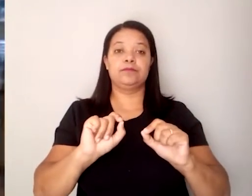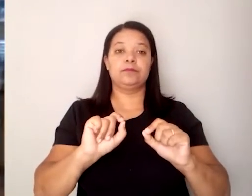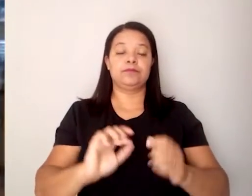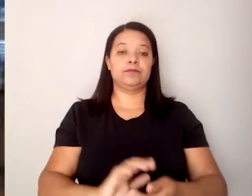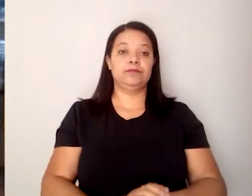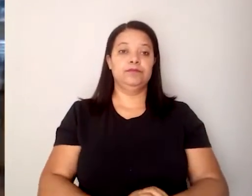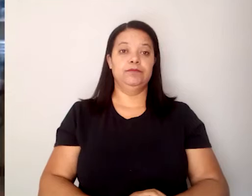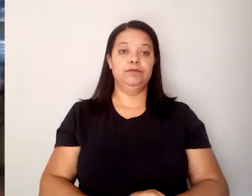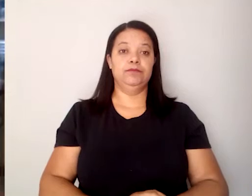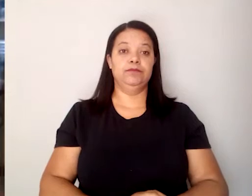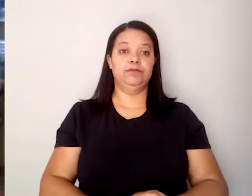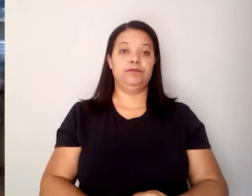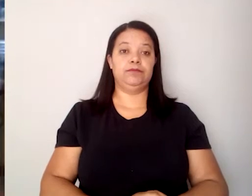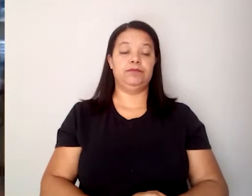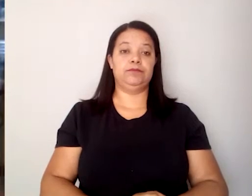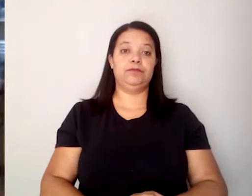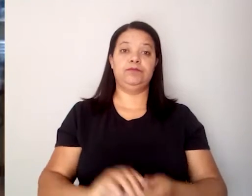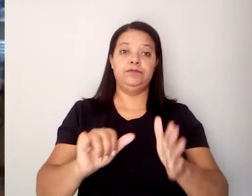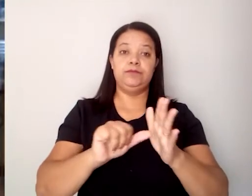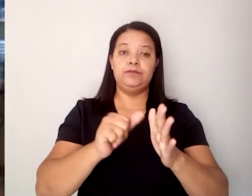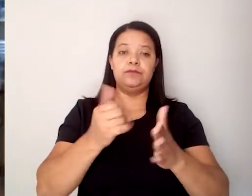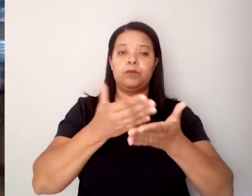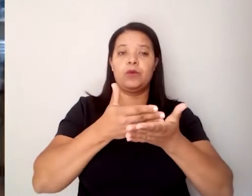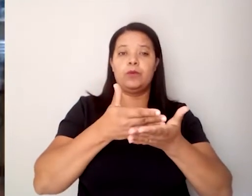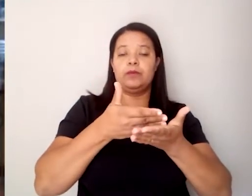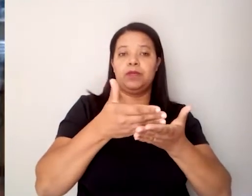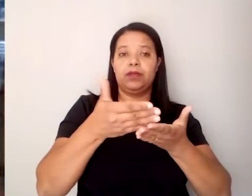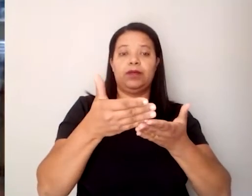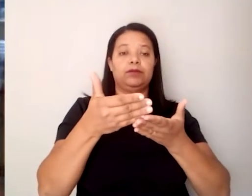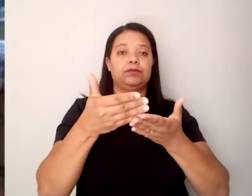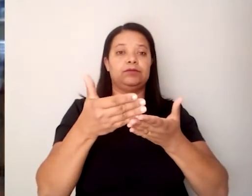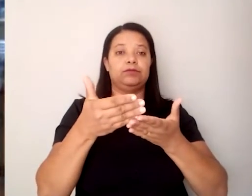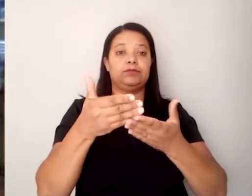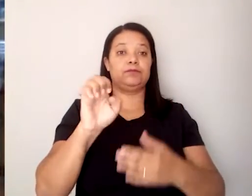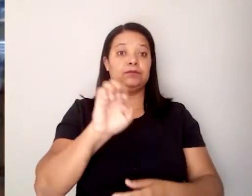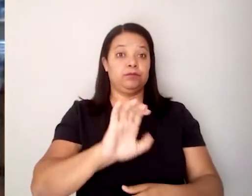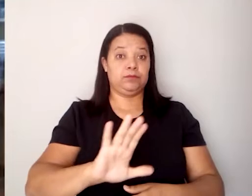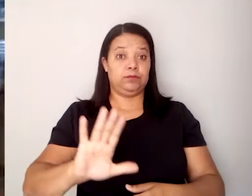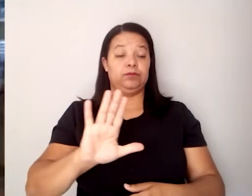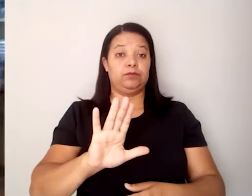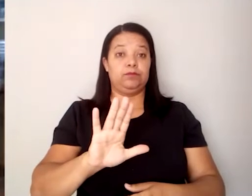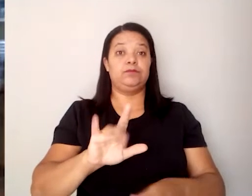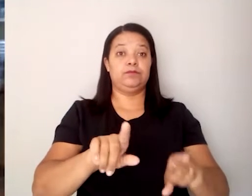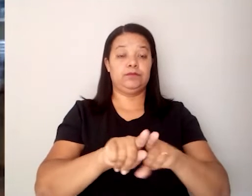primeiras manifestações literárias que foram ouvidas pelos europeus,